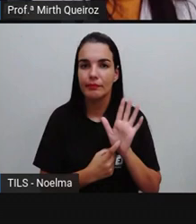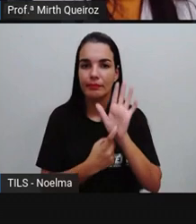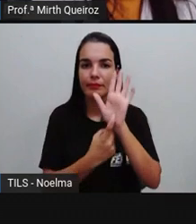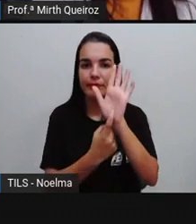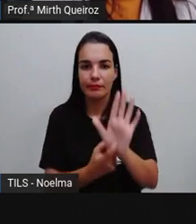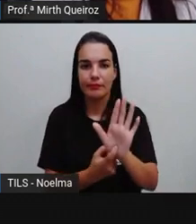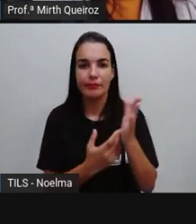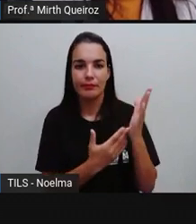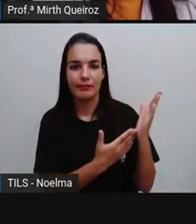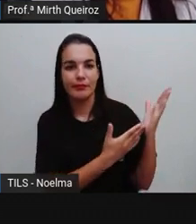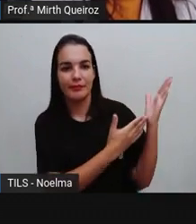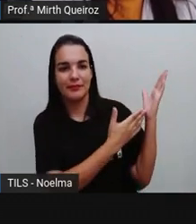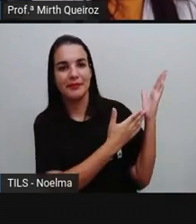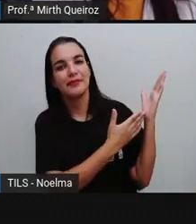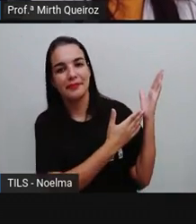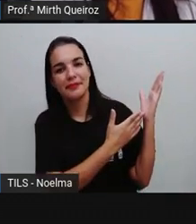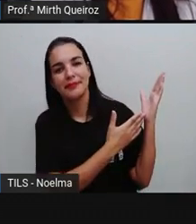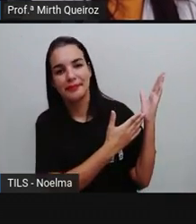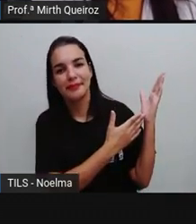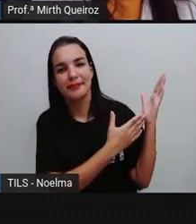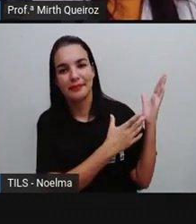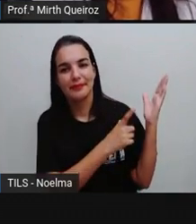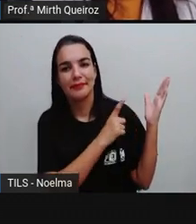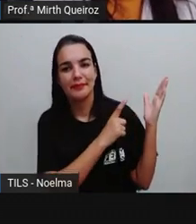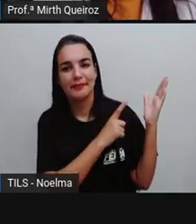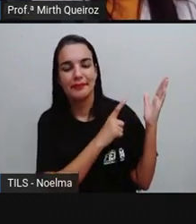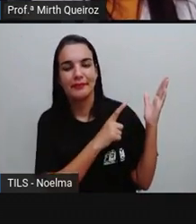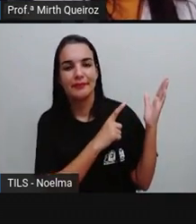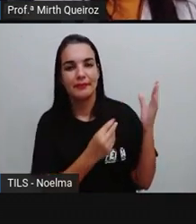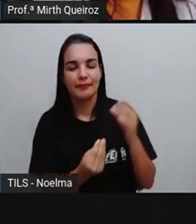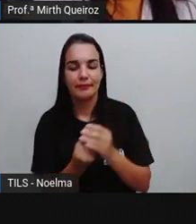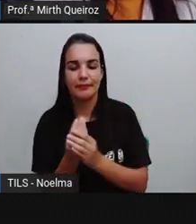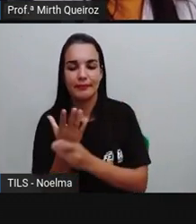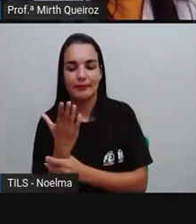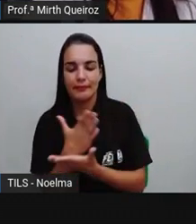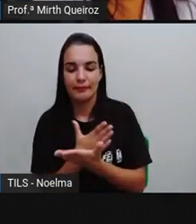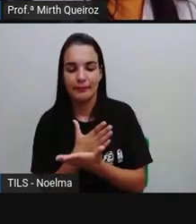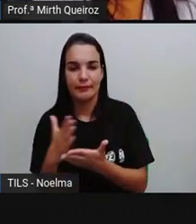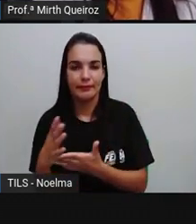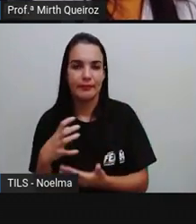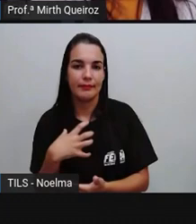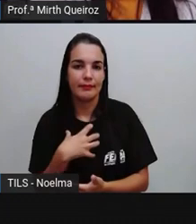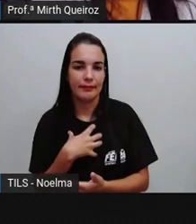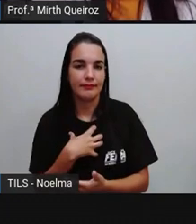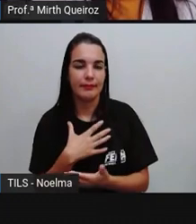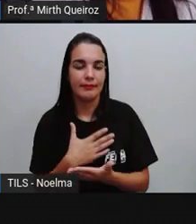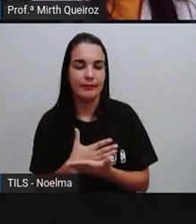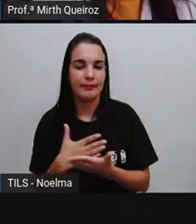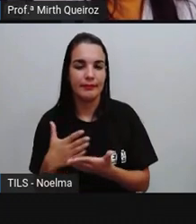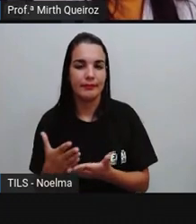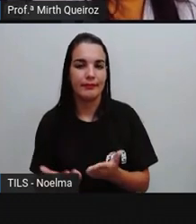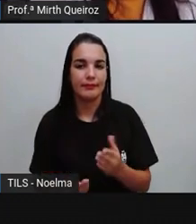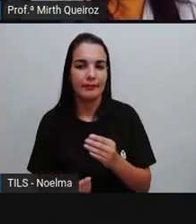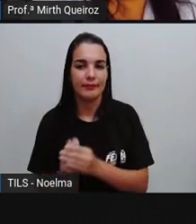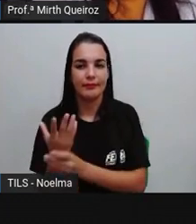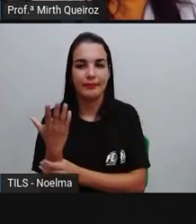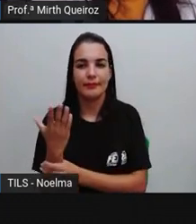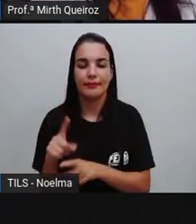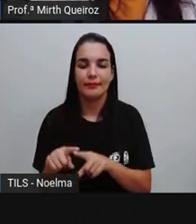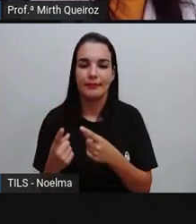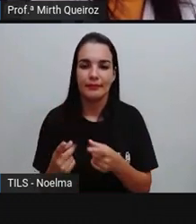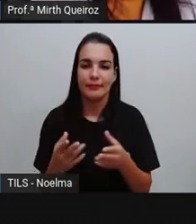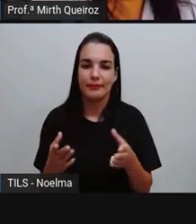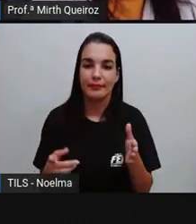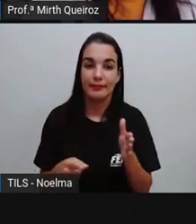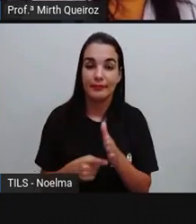foi quando começaram a surgir a cidade de Salvador. Foi quando começou a surgir a cidade de Salvador e, assim, as